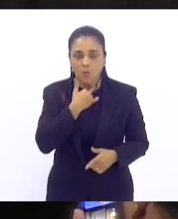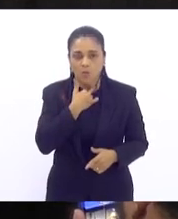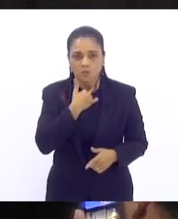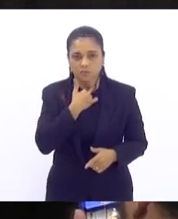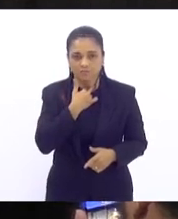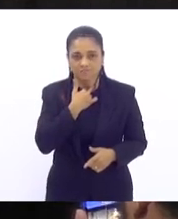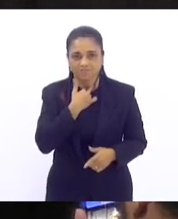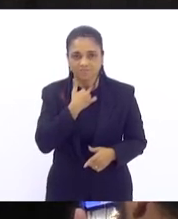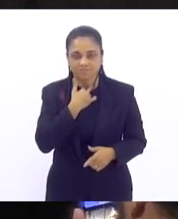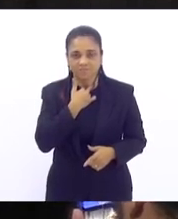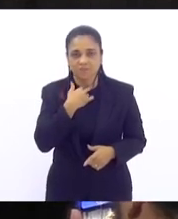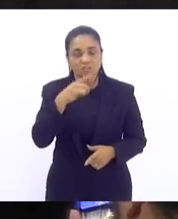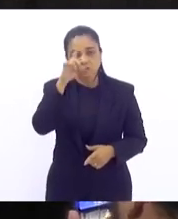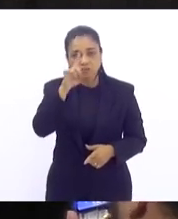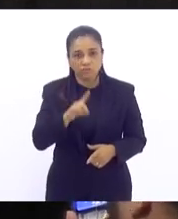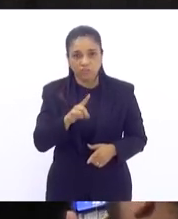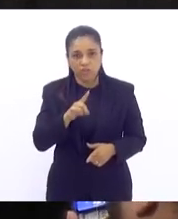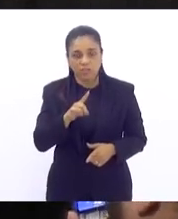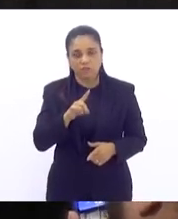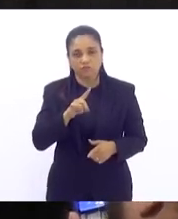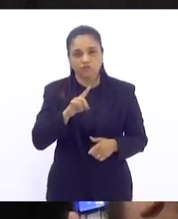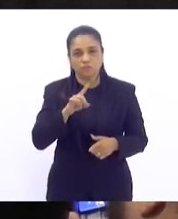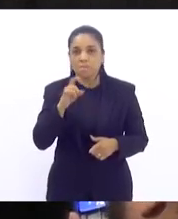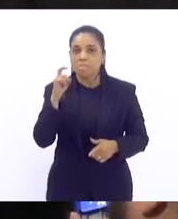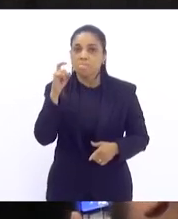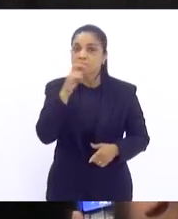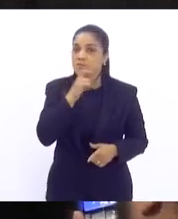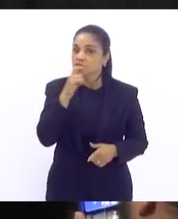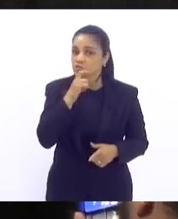não me dá direito de distorcer os fatos